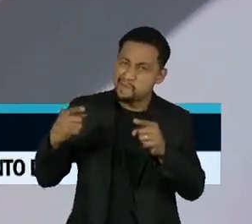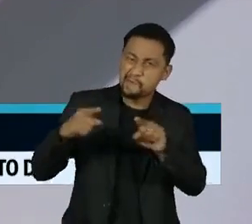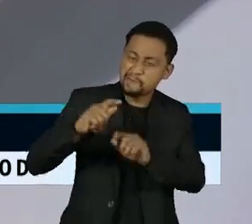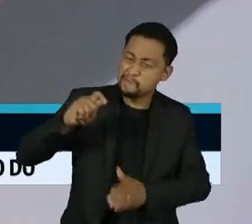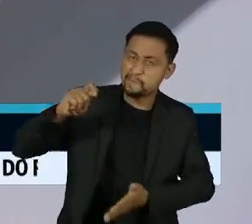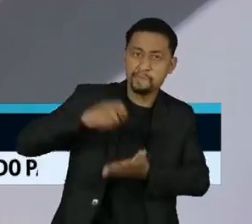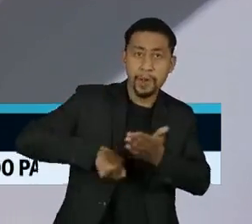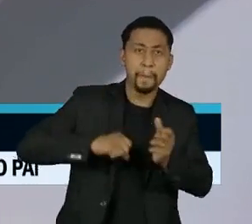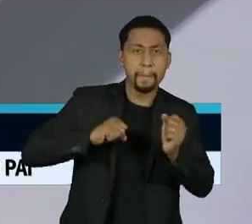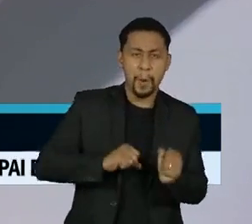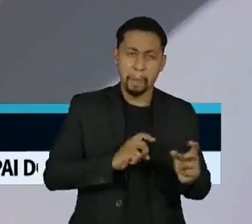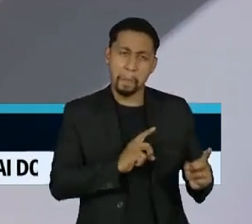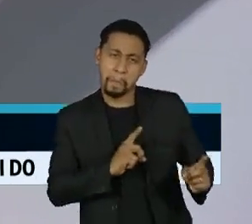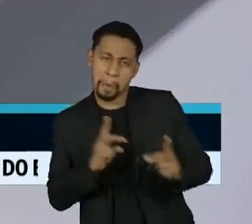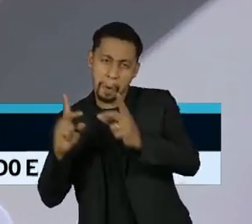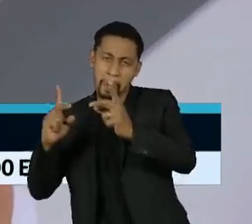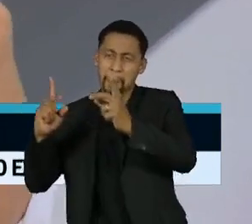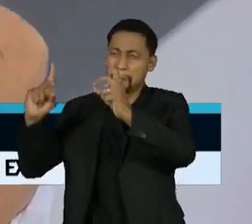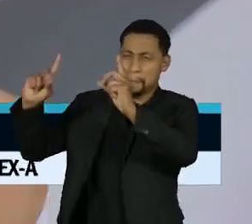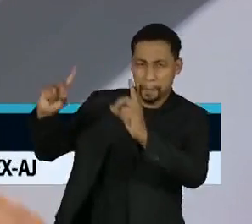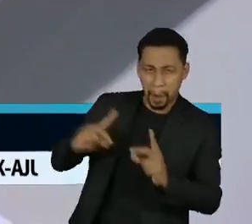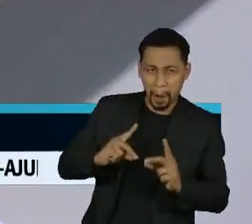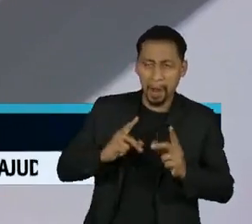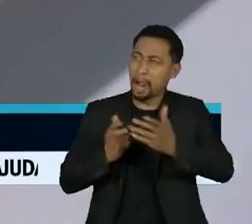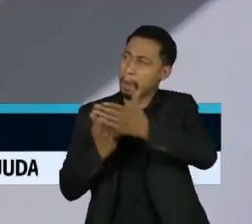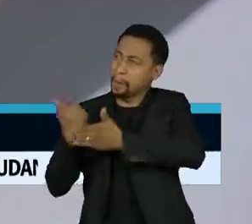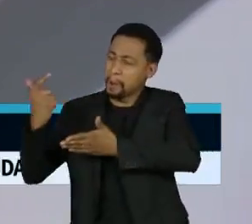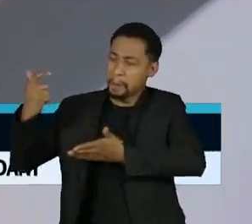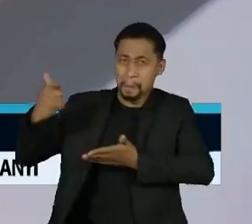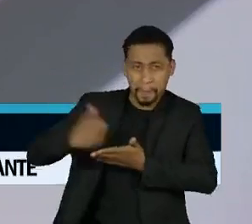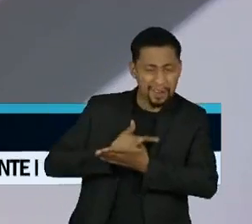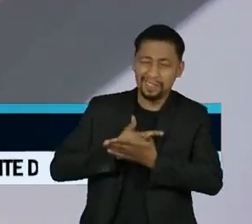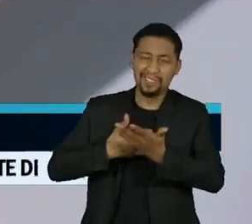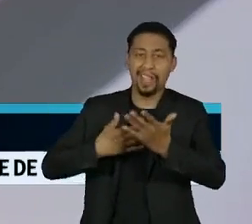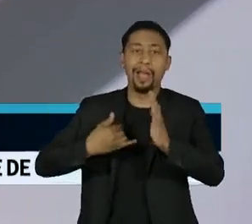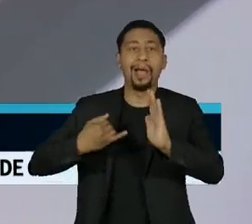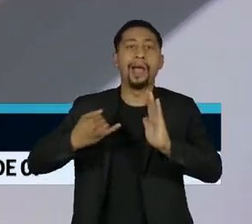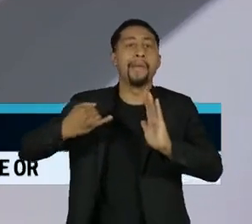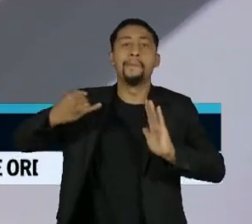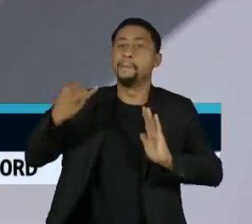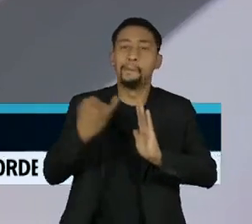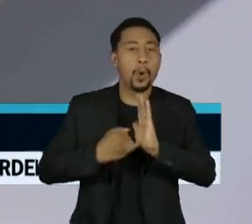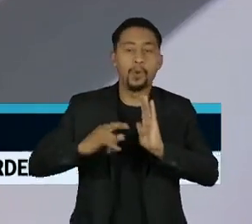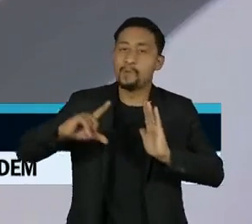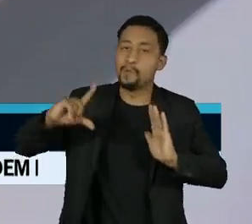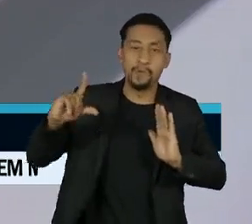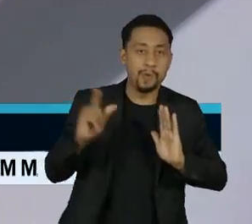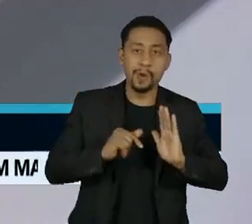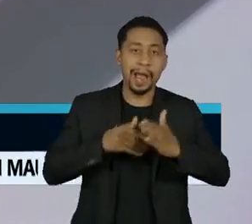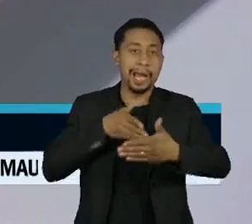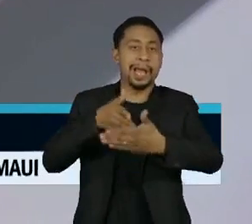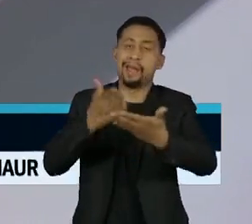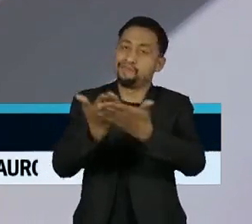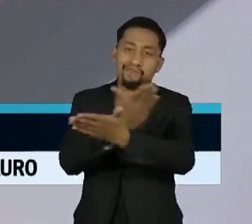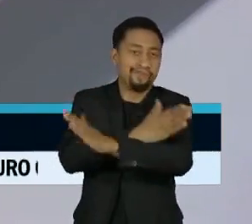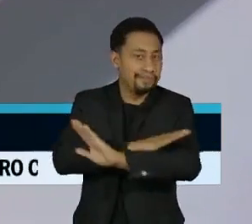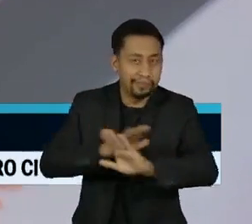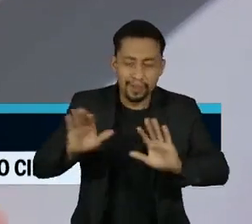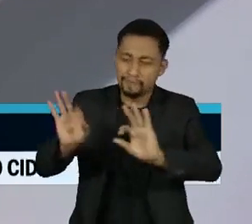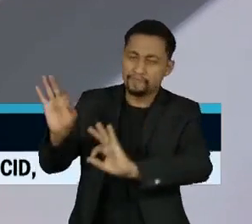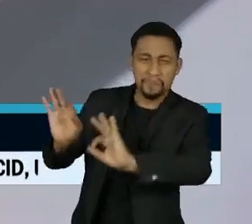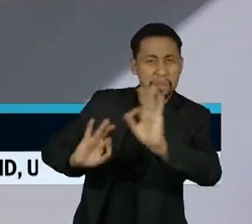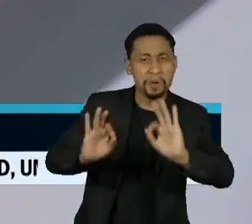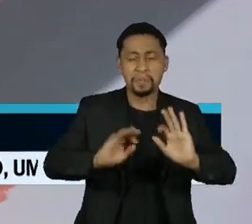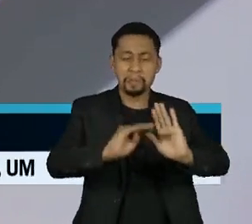comércio, mas também isenções, quebras de barreiras, discussões sobre questões sanitárias, coisas que